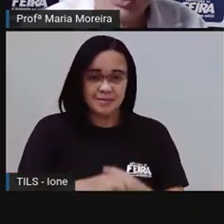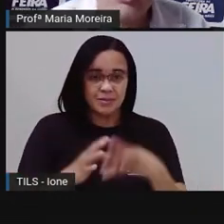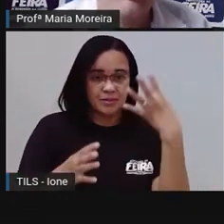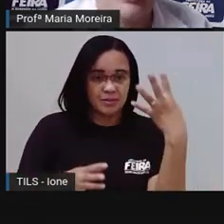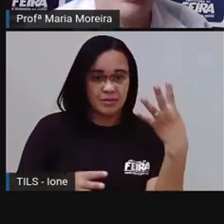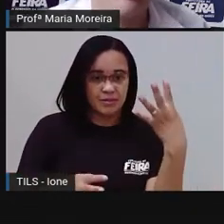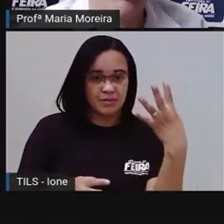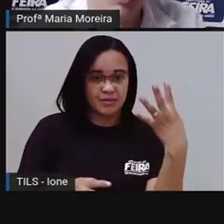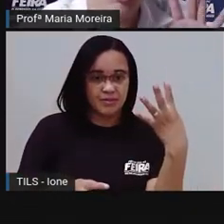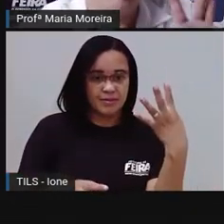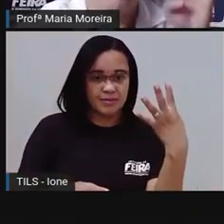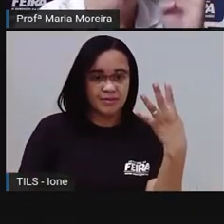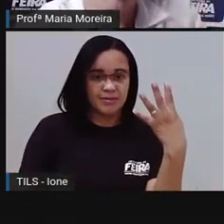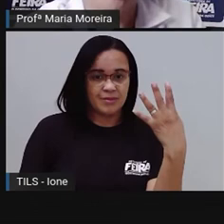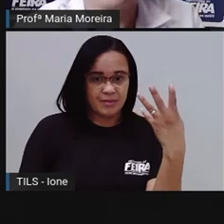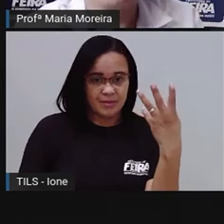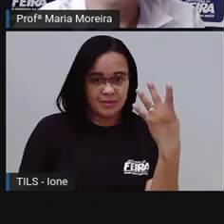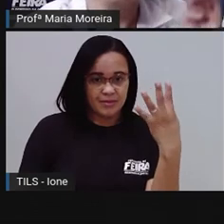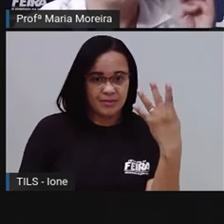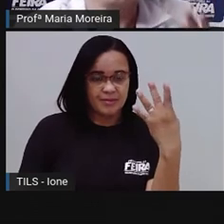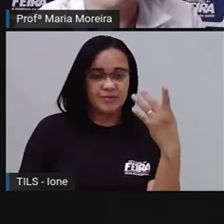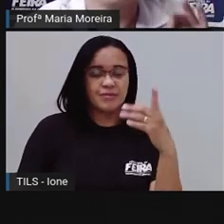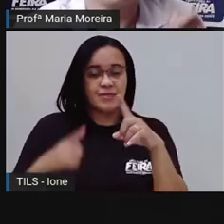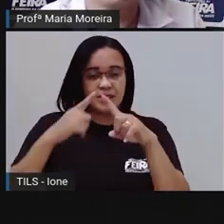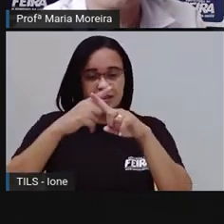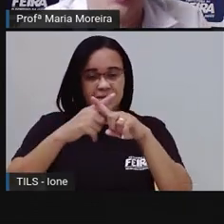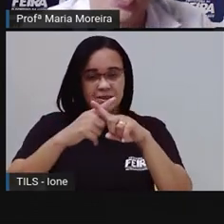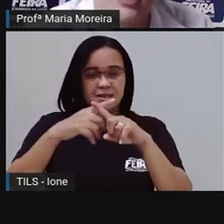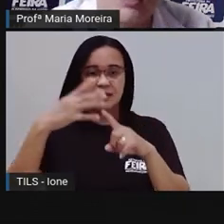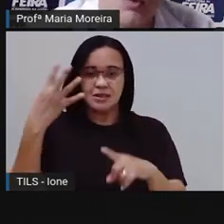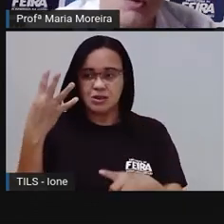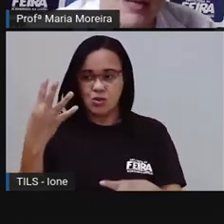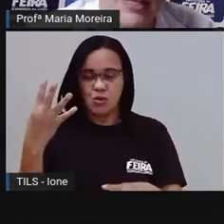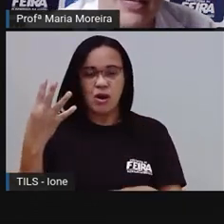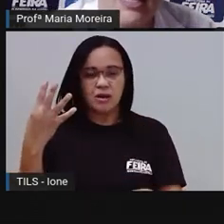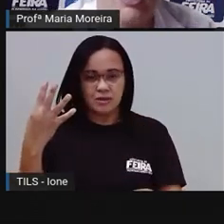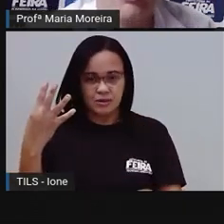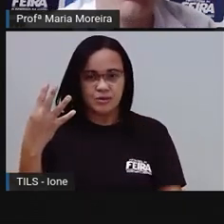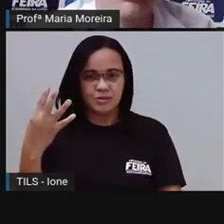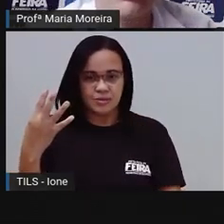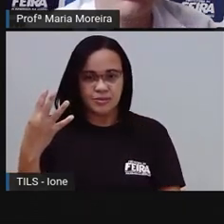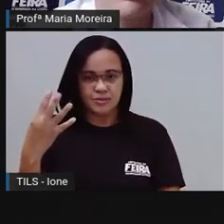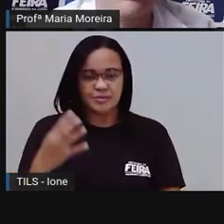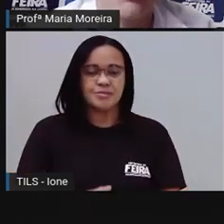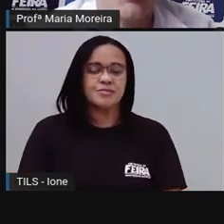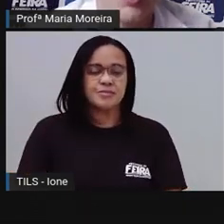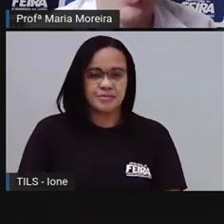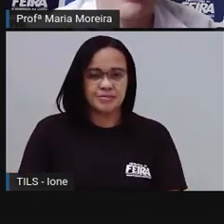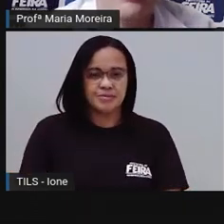Quatro, né? Ó, vezes quatro. Vamos completar aqui logo, ó.